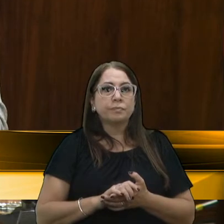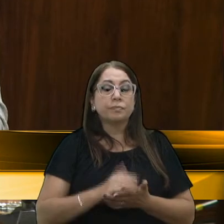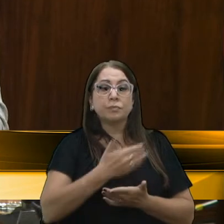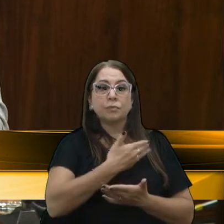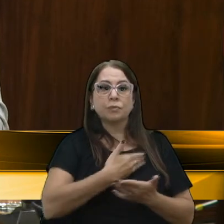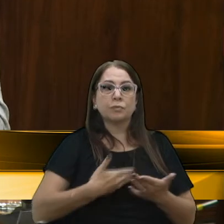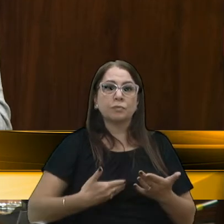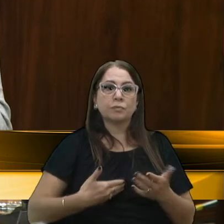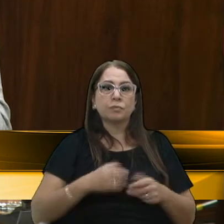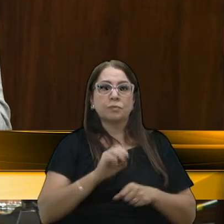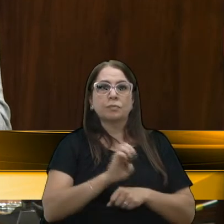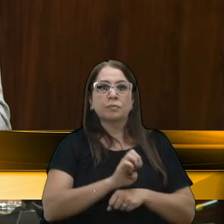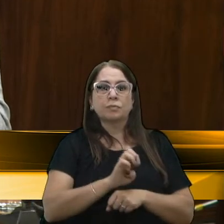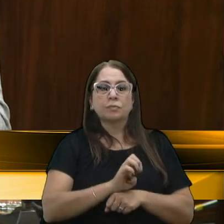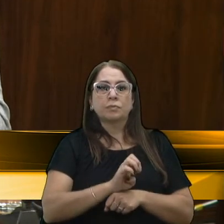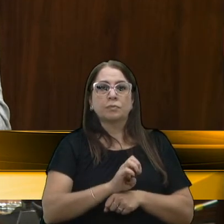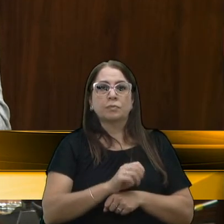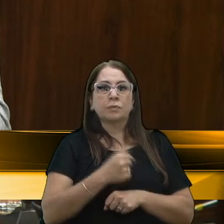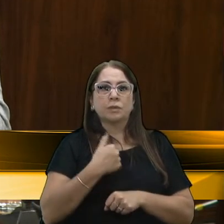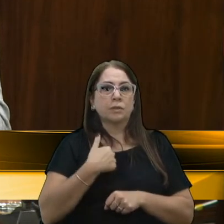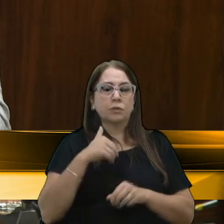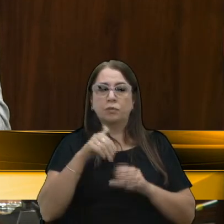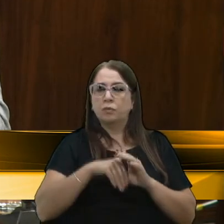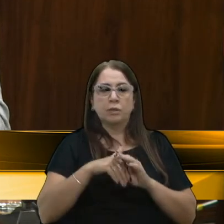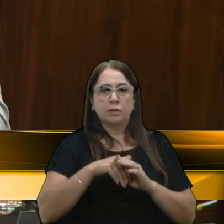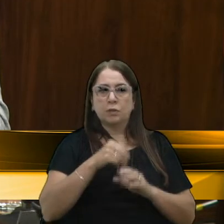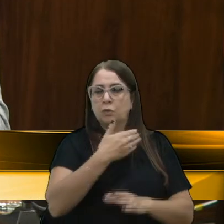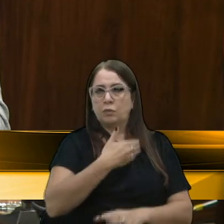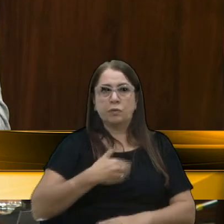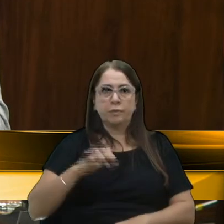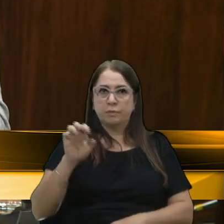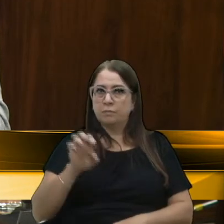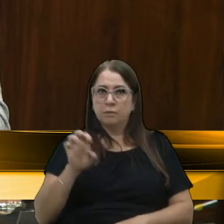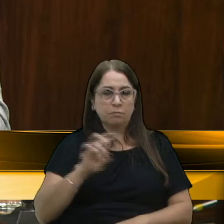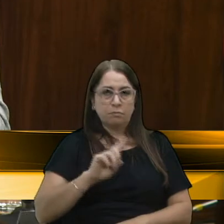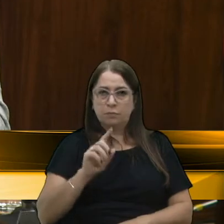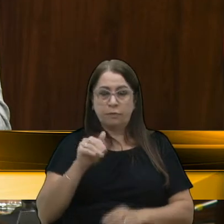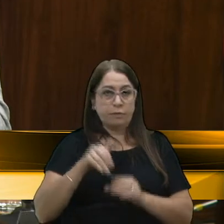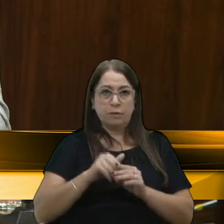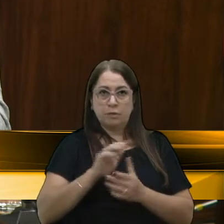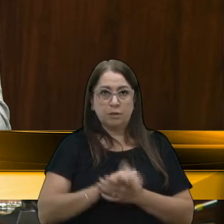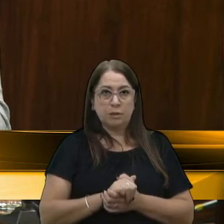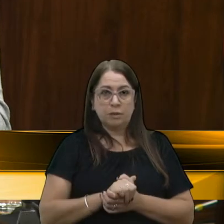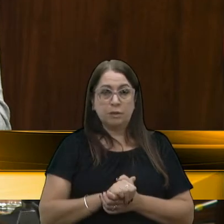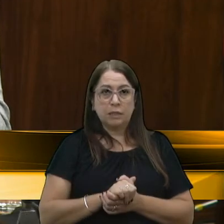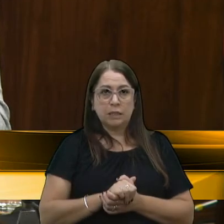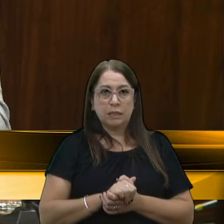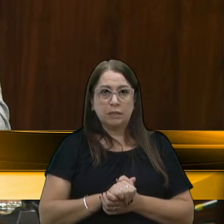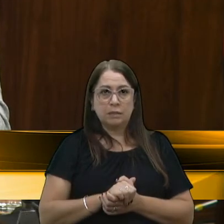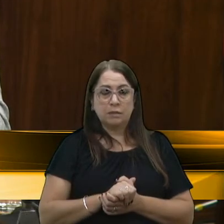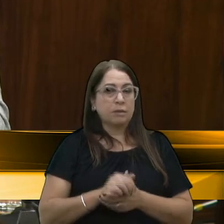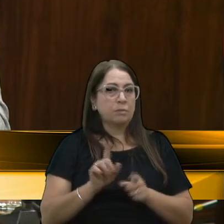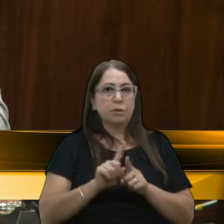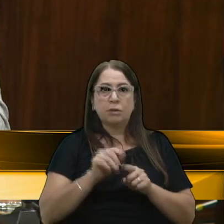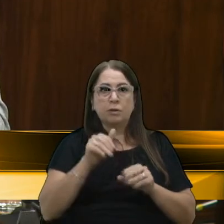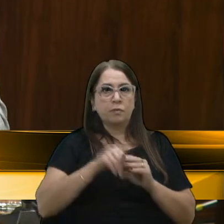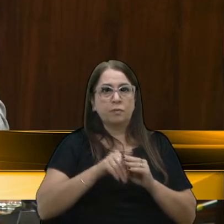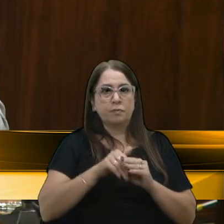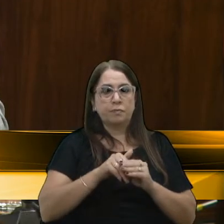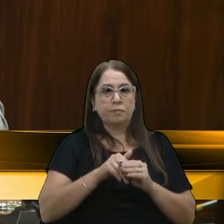do Estado. Eu não votei no Eduardo Leite, eu não votei, assim como não votei no